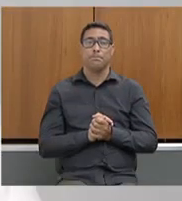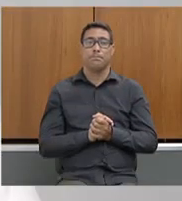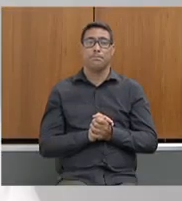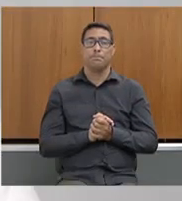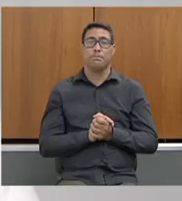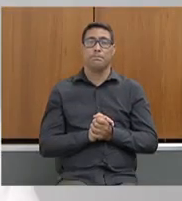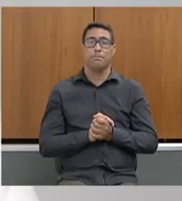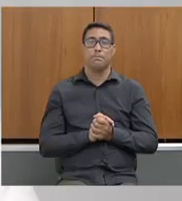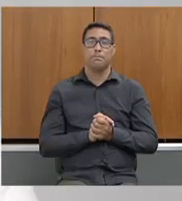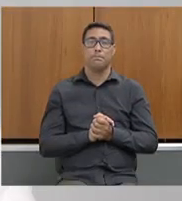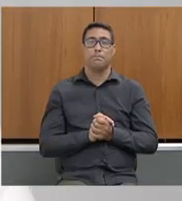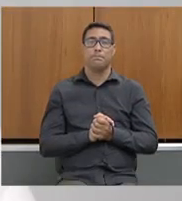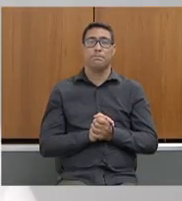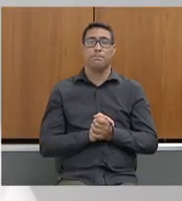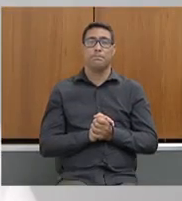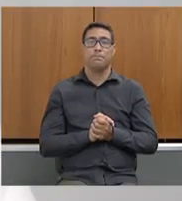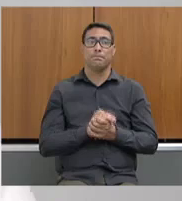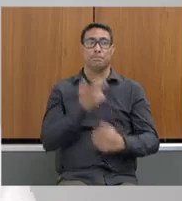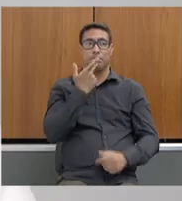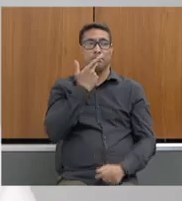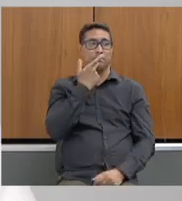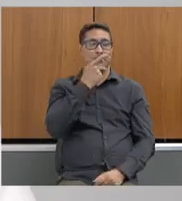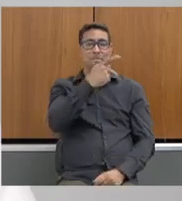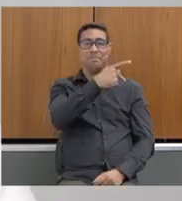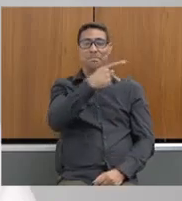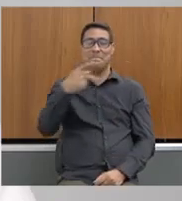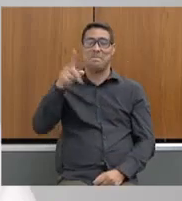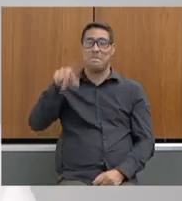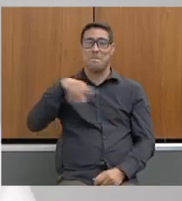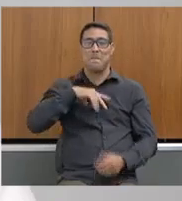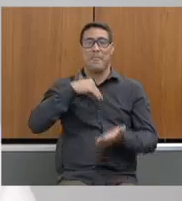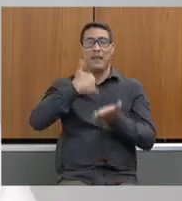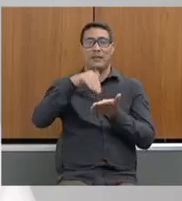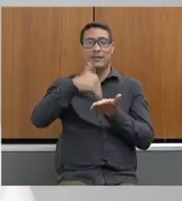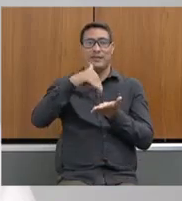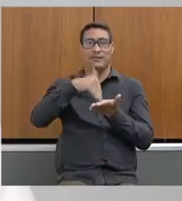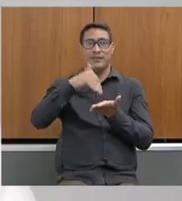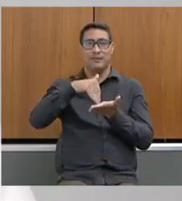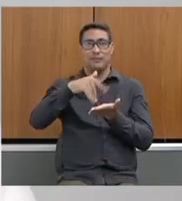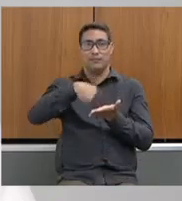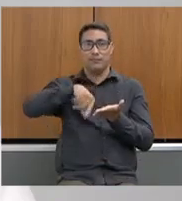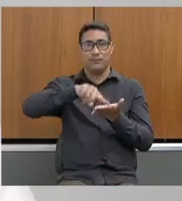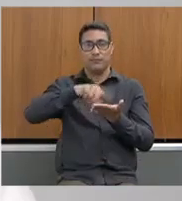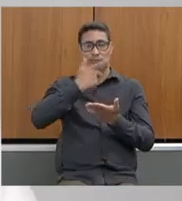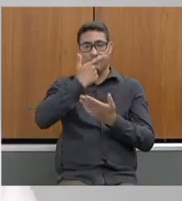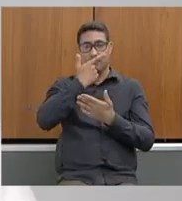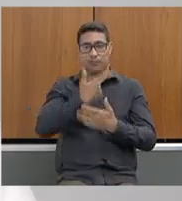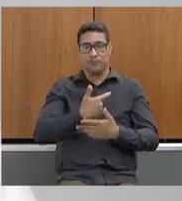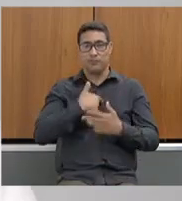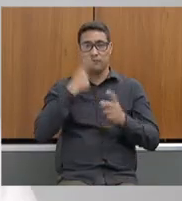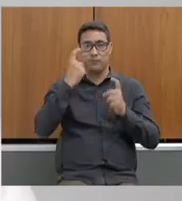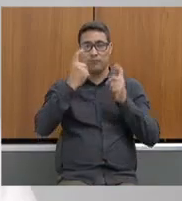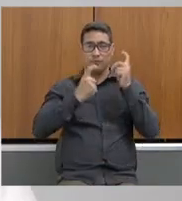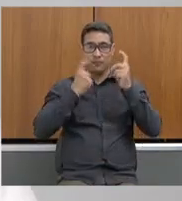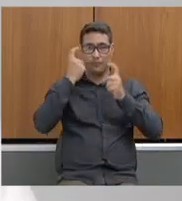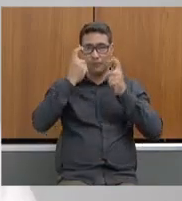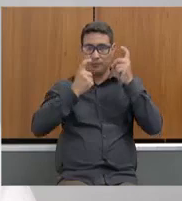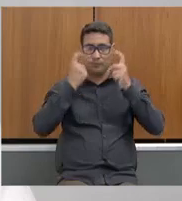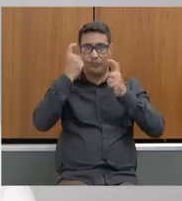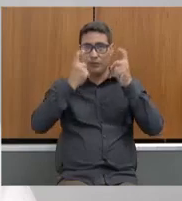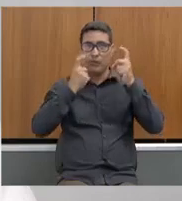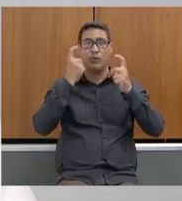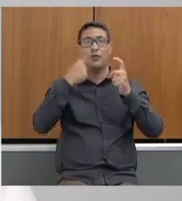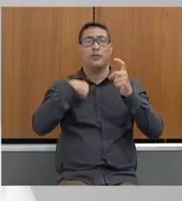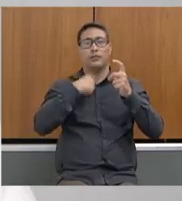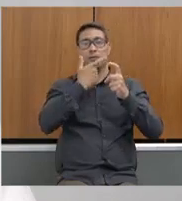Eu quero, presidente e secretária, externar, primeiro, a minha preocupação. Aquilo que eu tenho